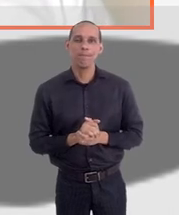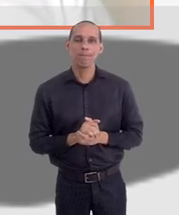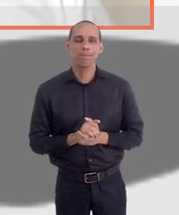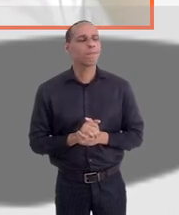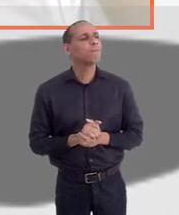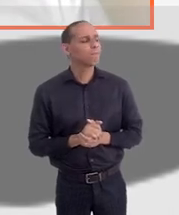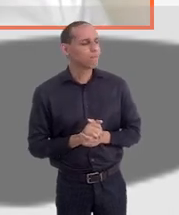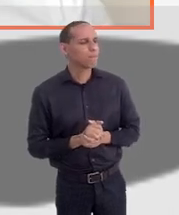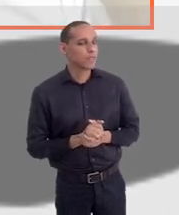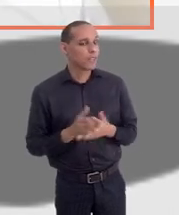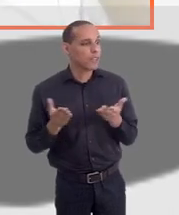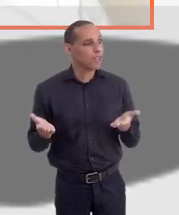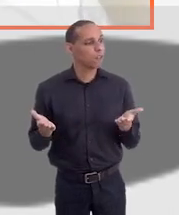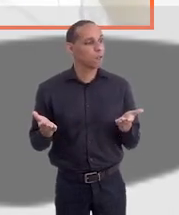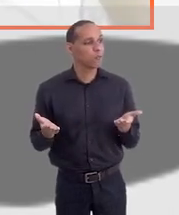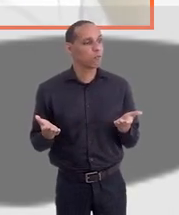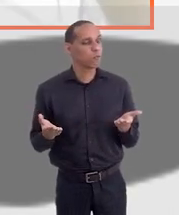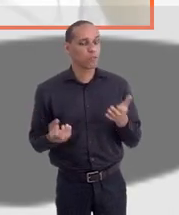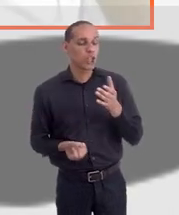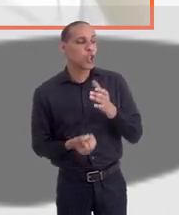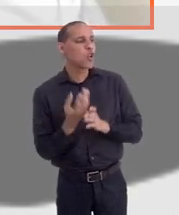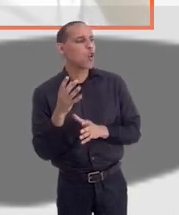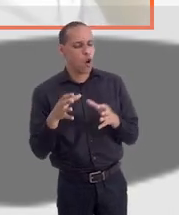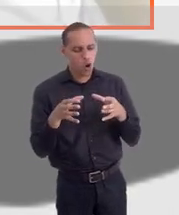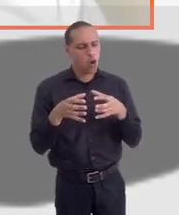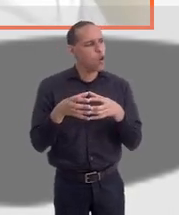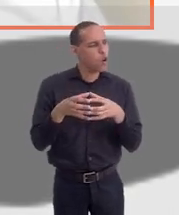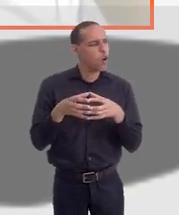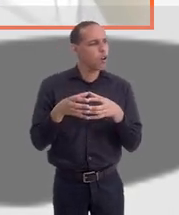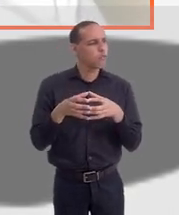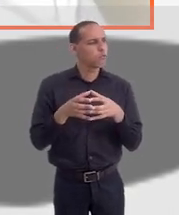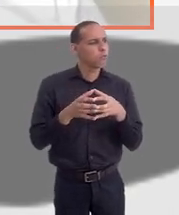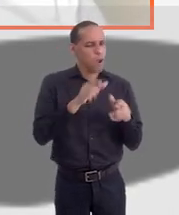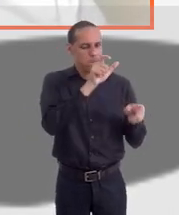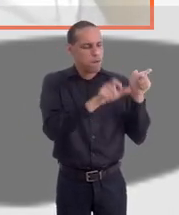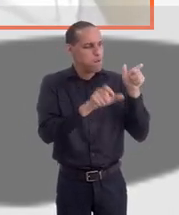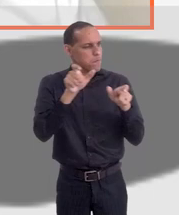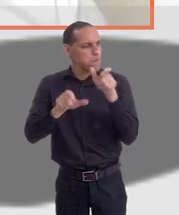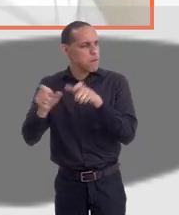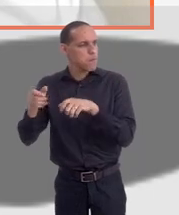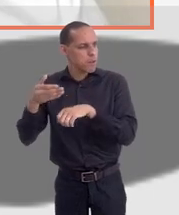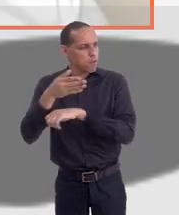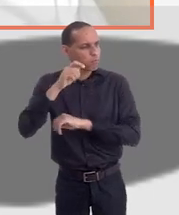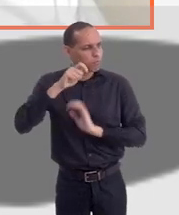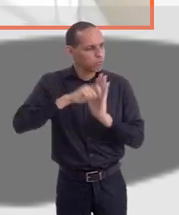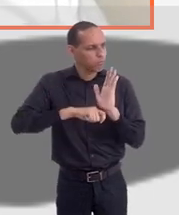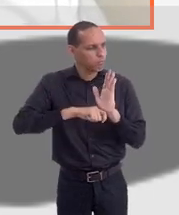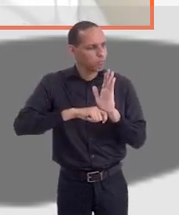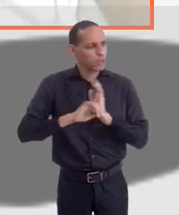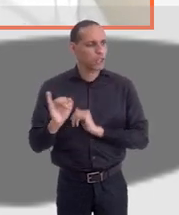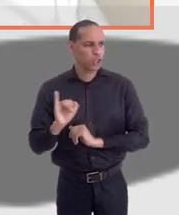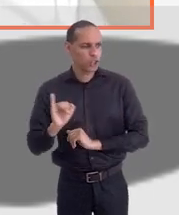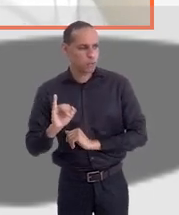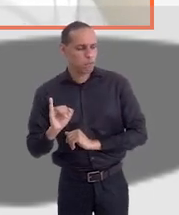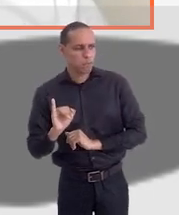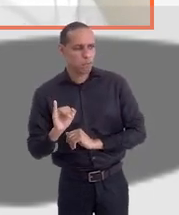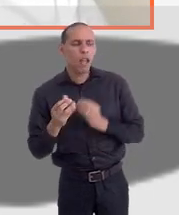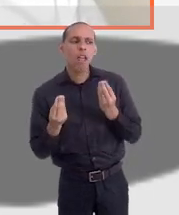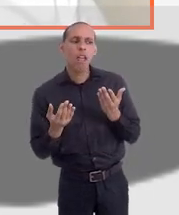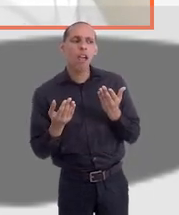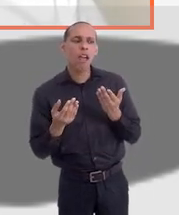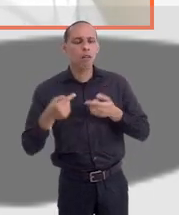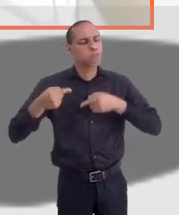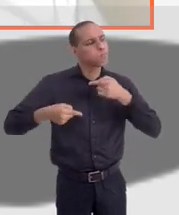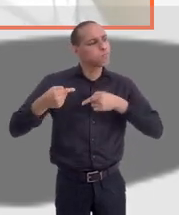Agora, Alexandre, justamente por isso, foi criada uma comissão dos candidatos desse concurso, de um inspetor, para